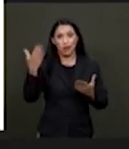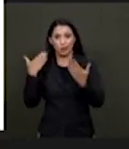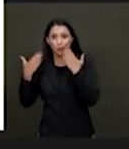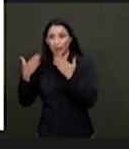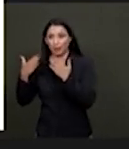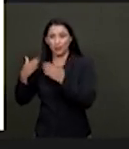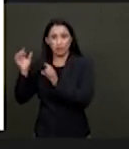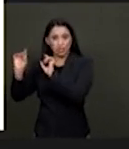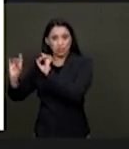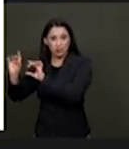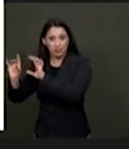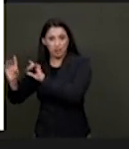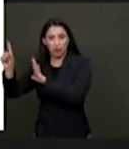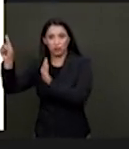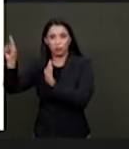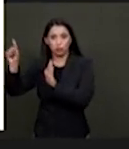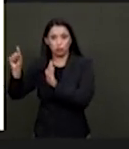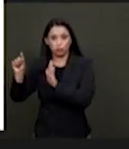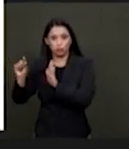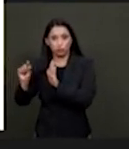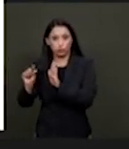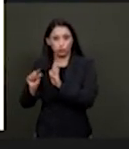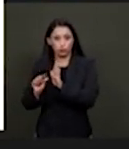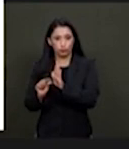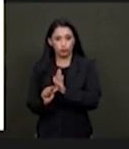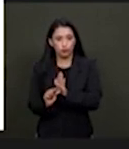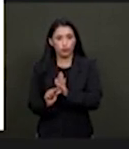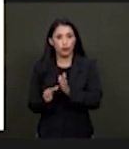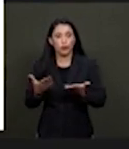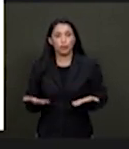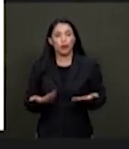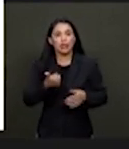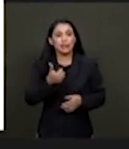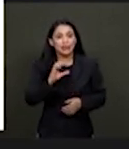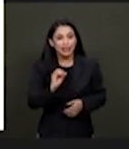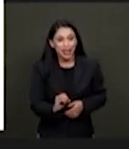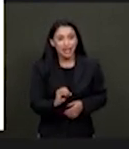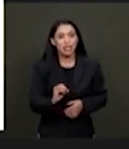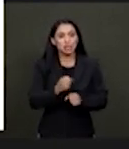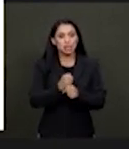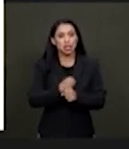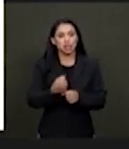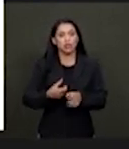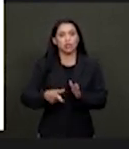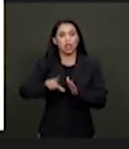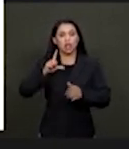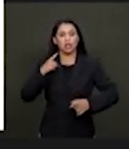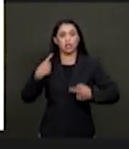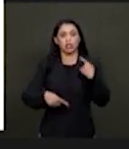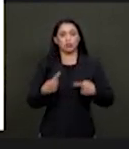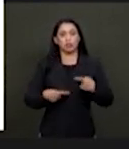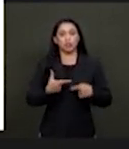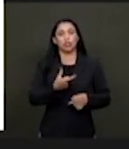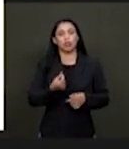O que significa, senhores, é que durante os 10 anos que antecederam a política de educação inclusiva de